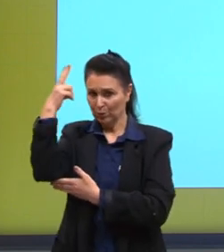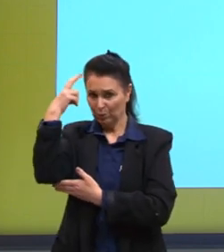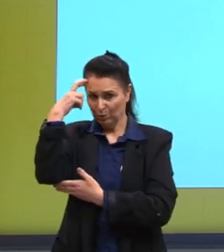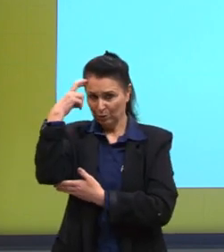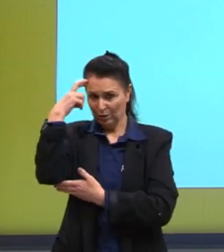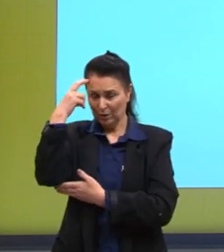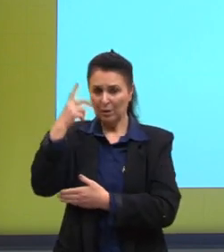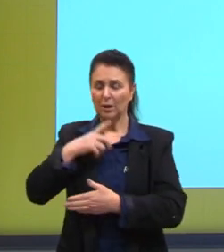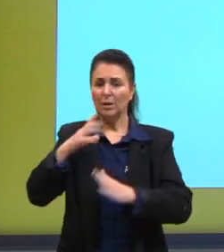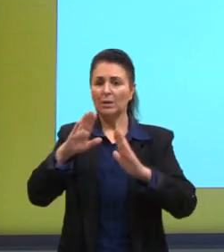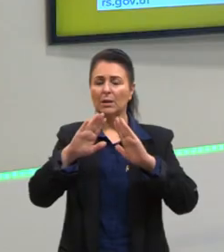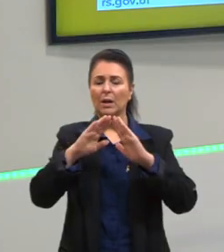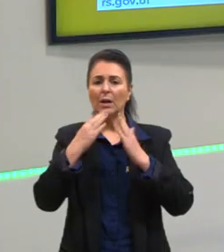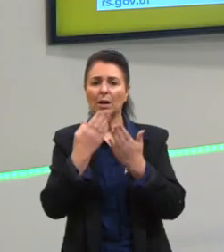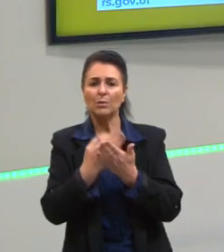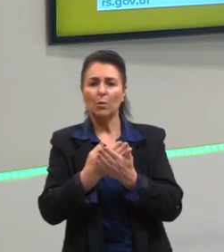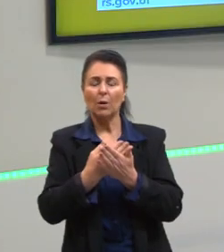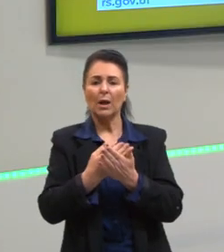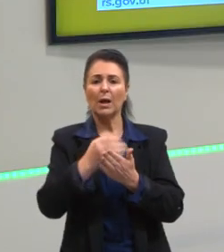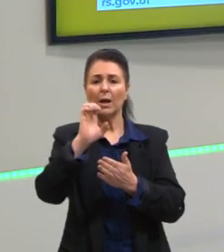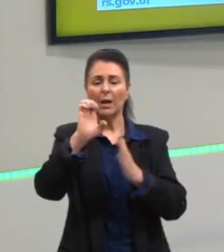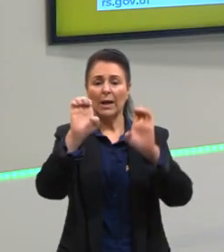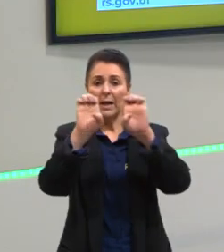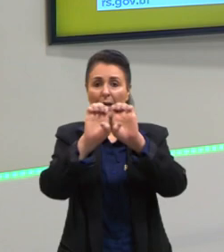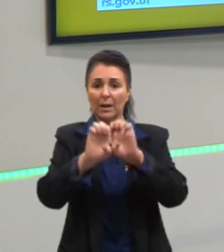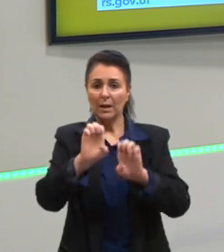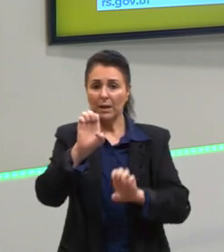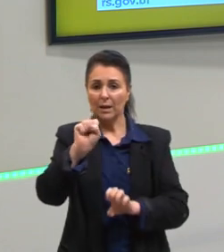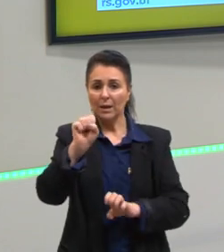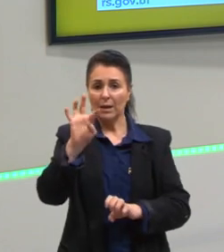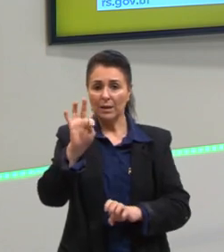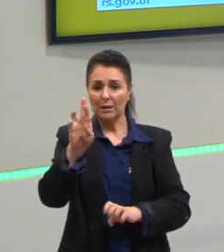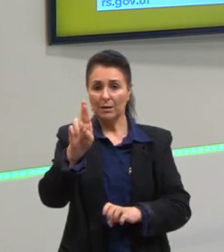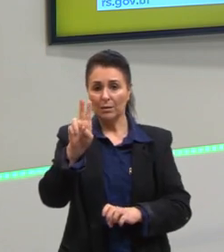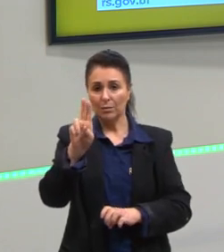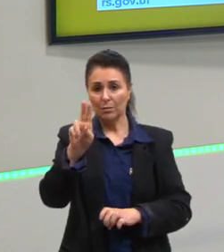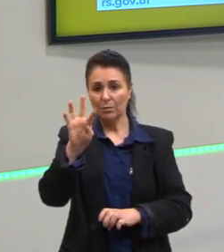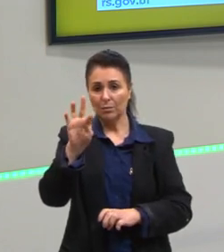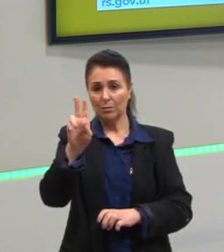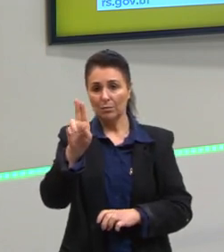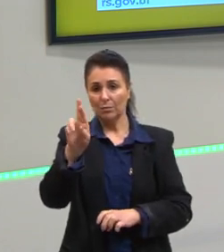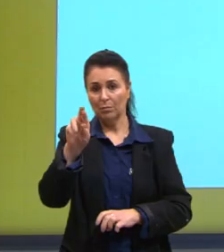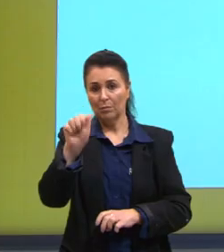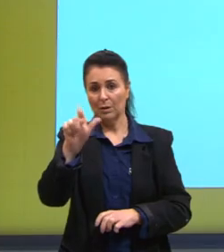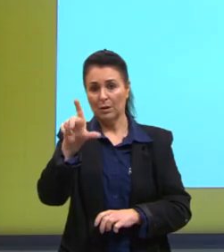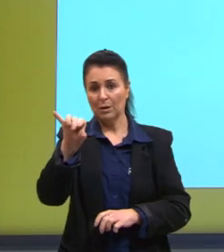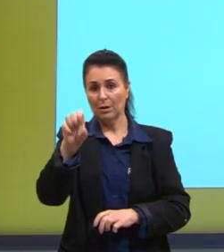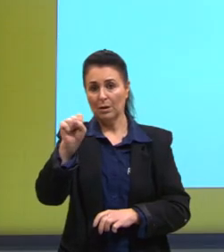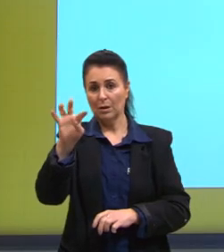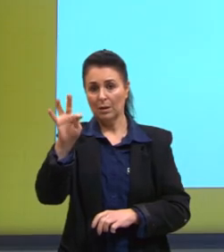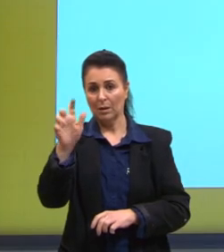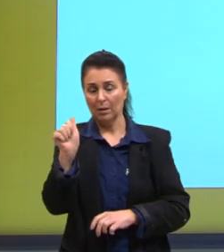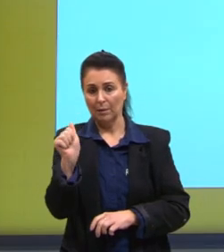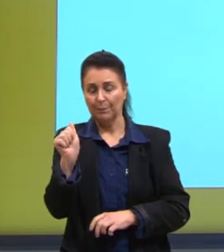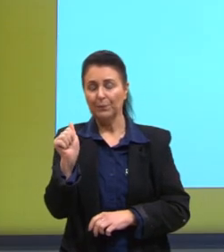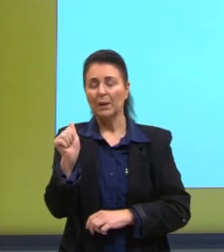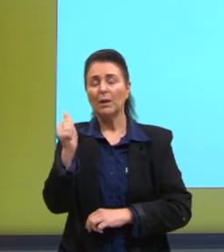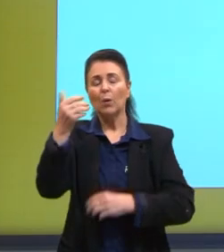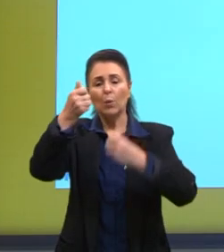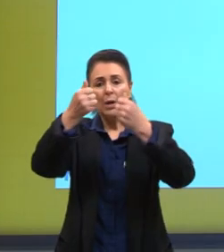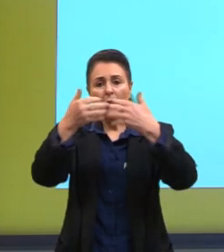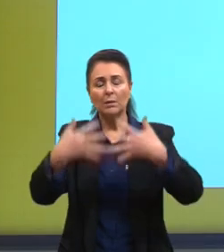escola estruturalista, eles buscam entender a cultura através de uma